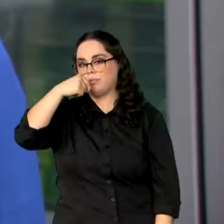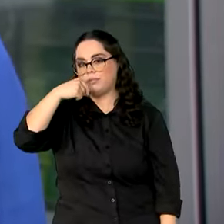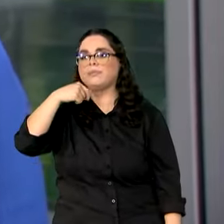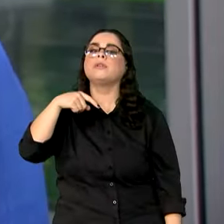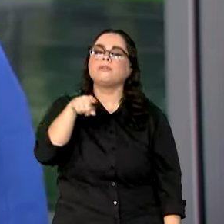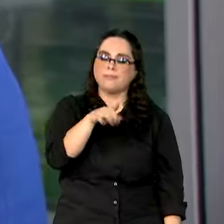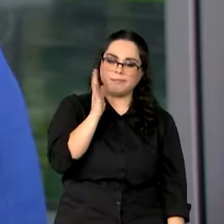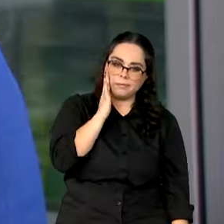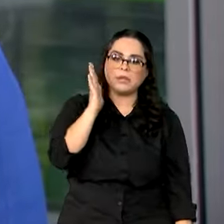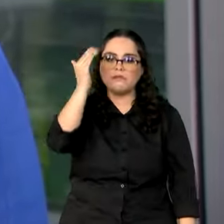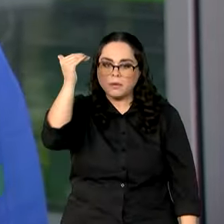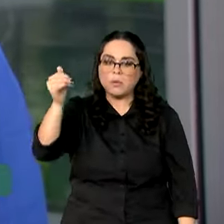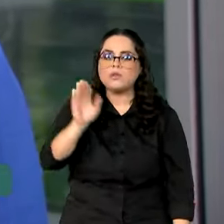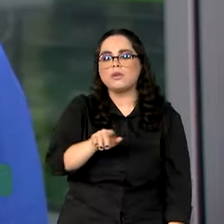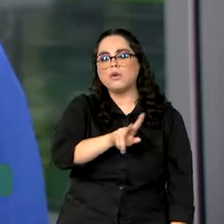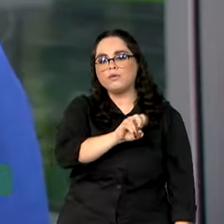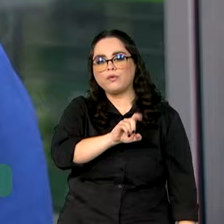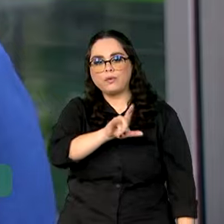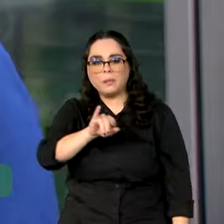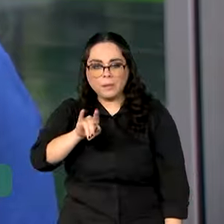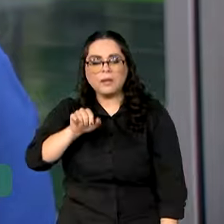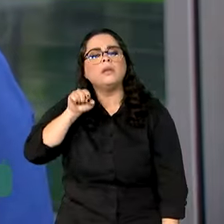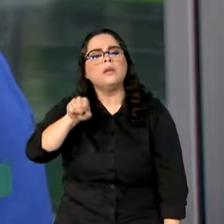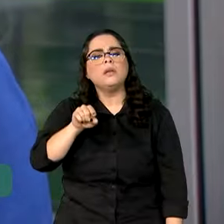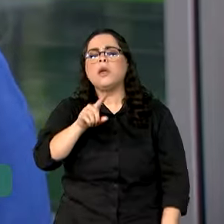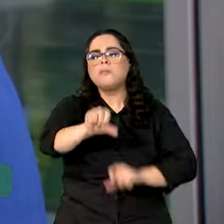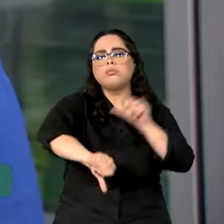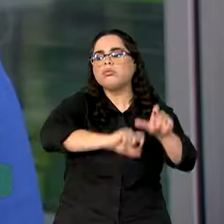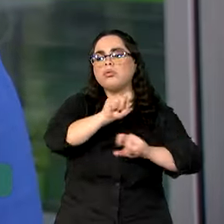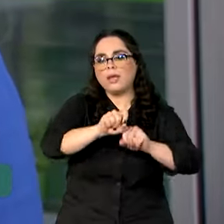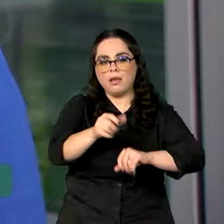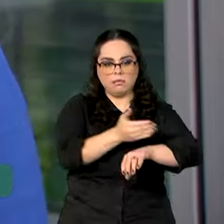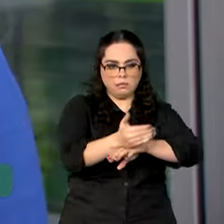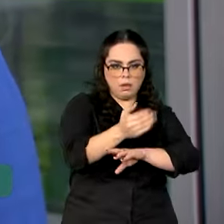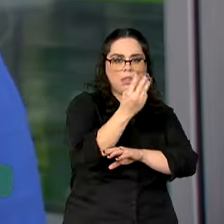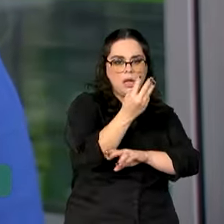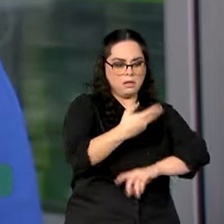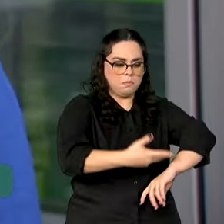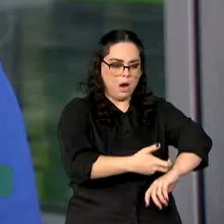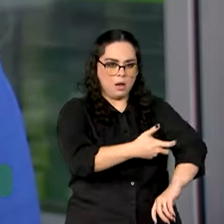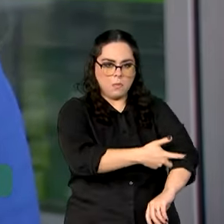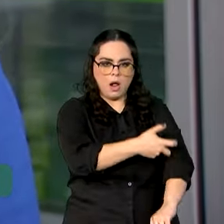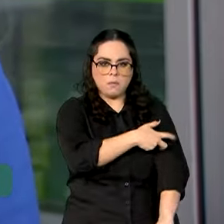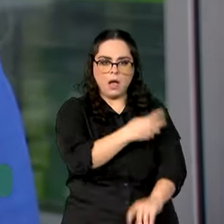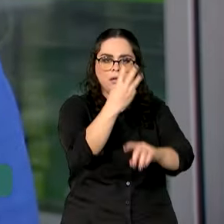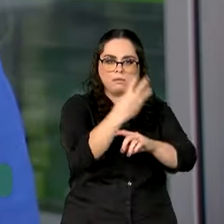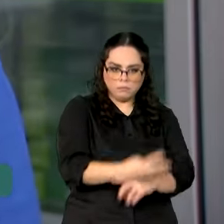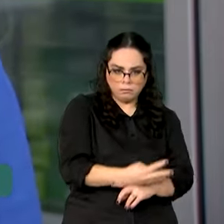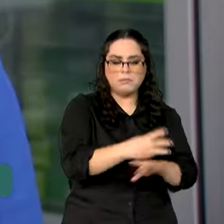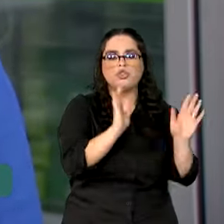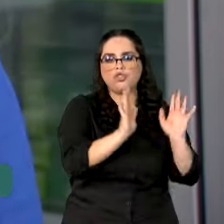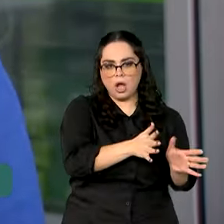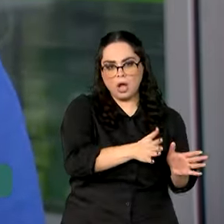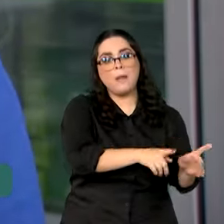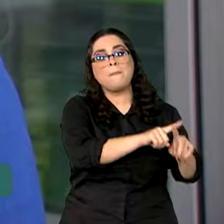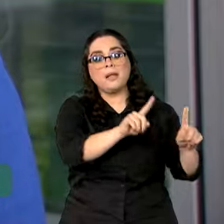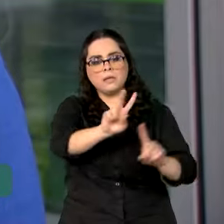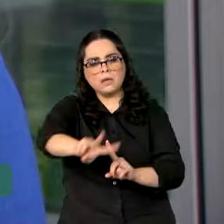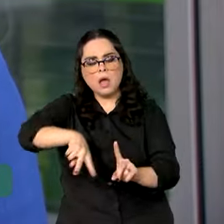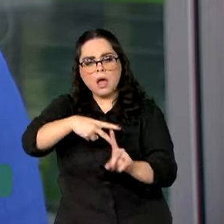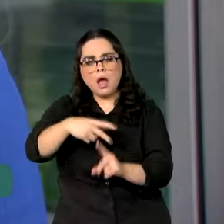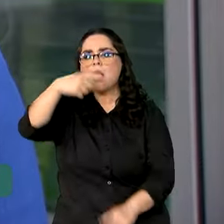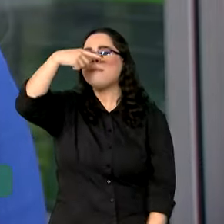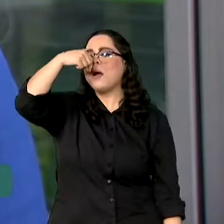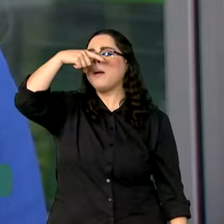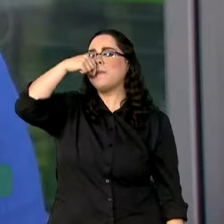VOP. O que mudou a partir de agora? O esquema inicial continua com três doses da vacina injetável e o reforço que era